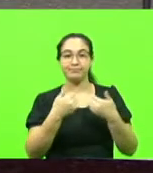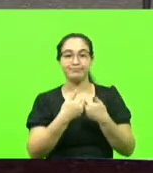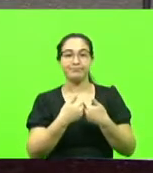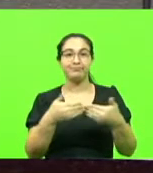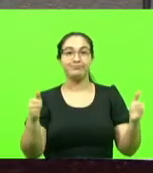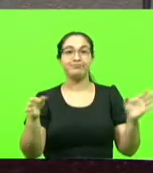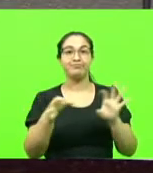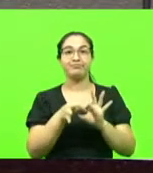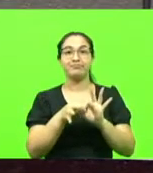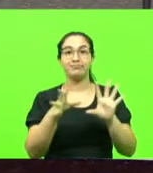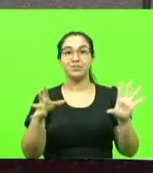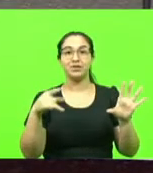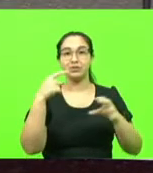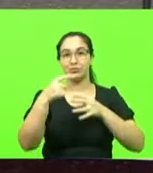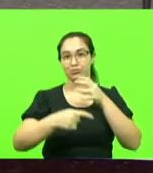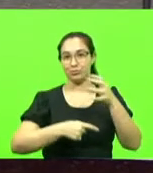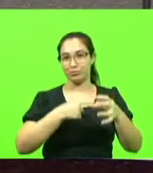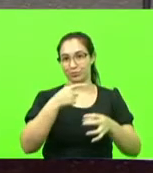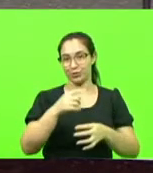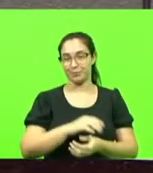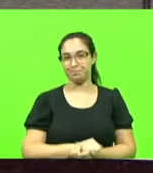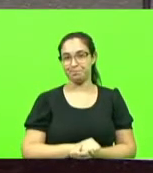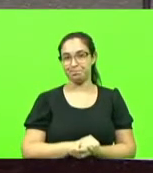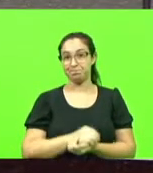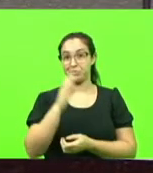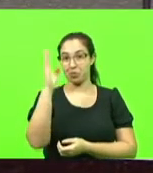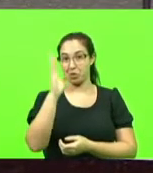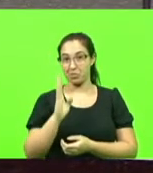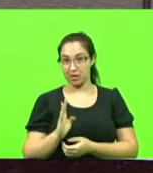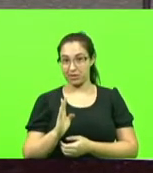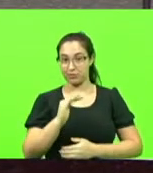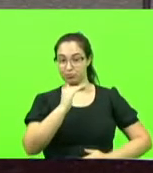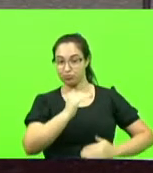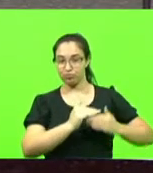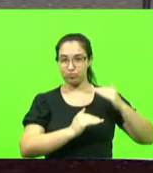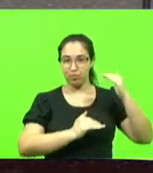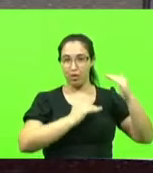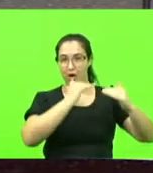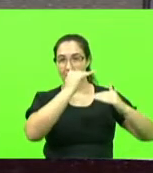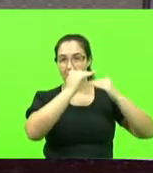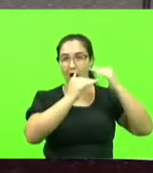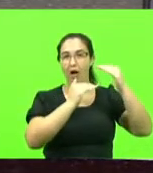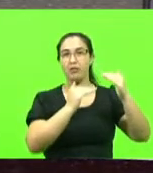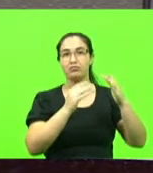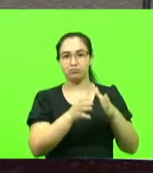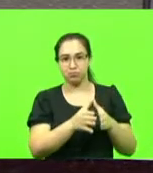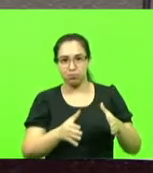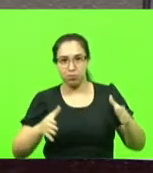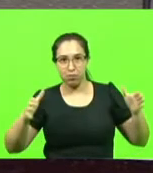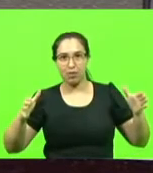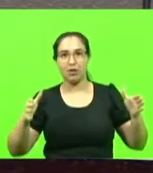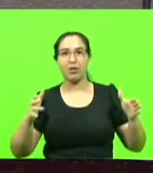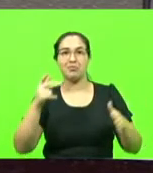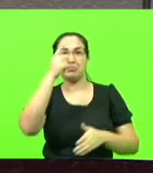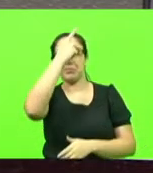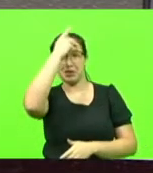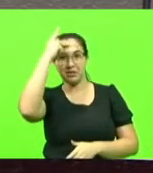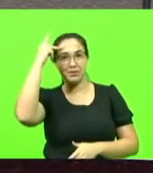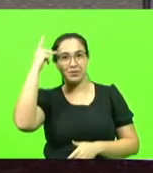No Brasil, tem crescido ano a ano o número de pessoas com acesso à internet,